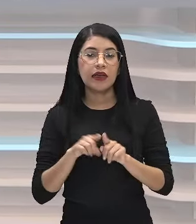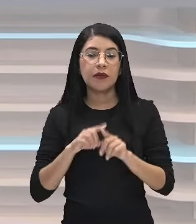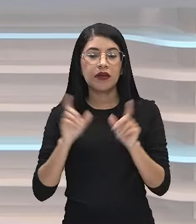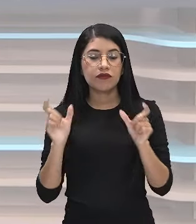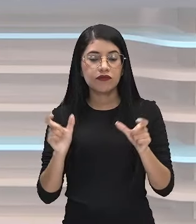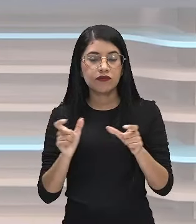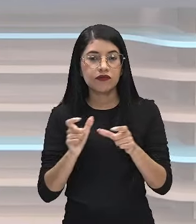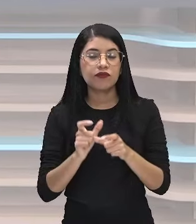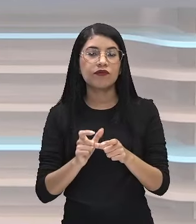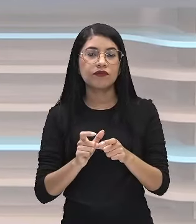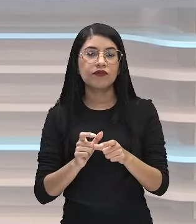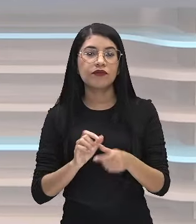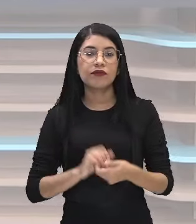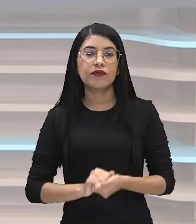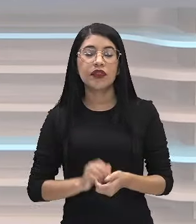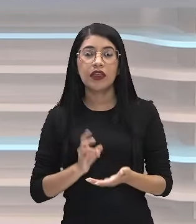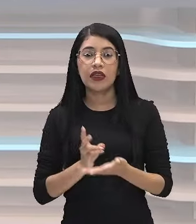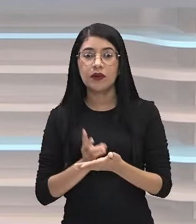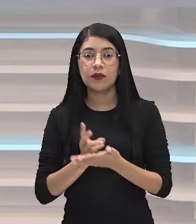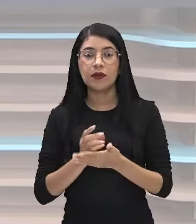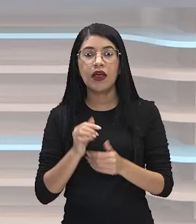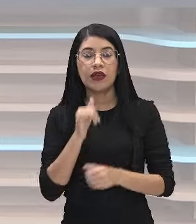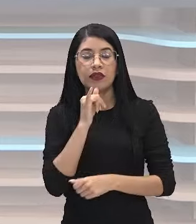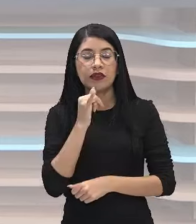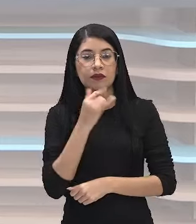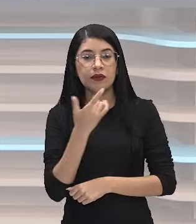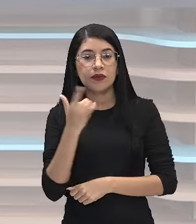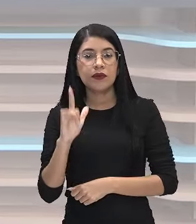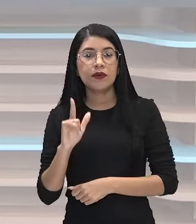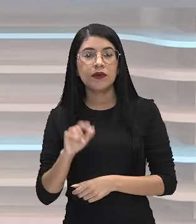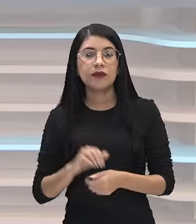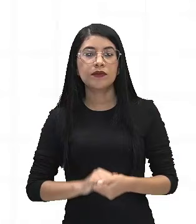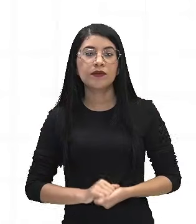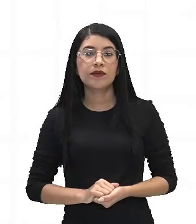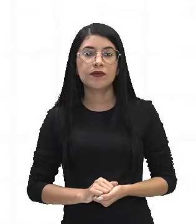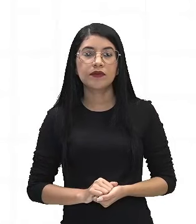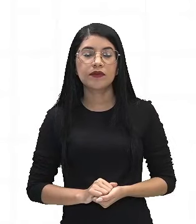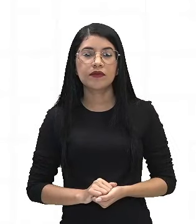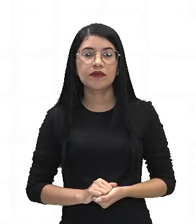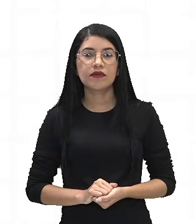Agora, a gente vai continuar e vai ver mais um exemplo aí envolvendo probabilidade.